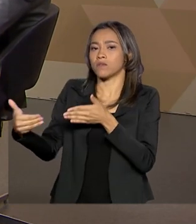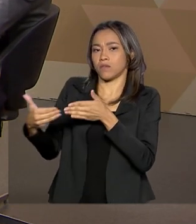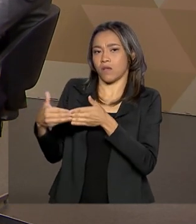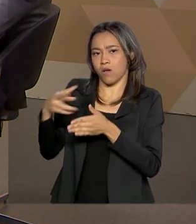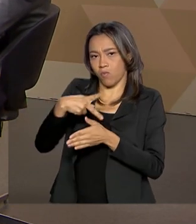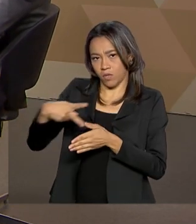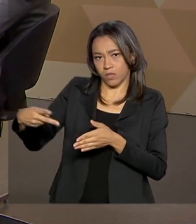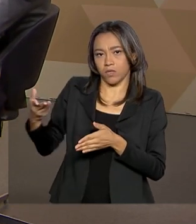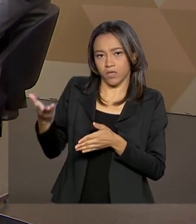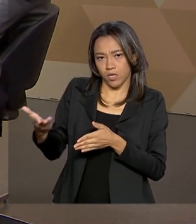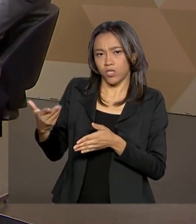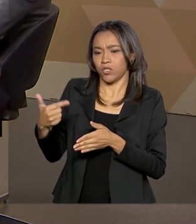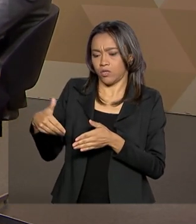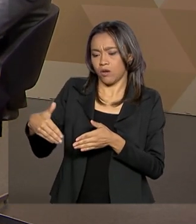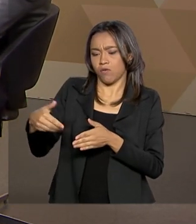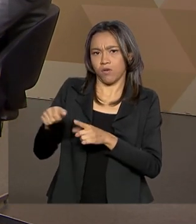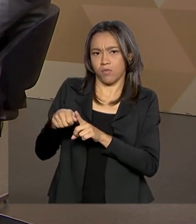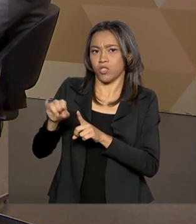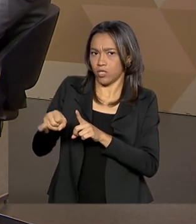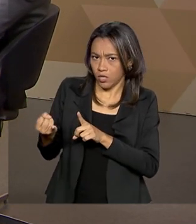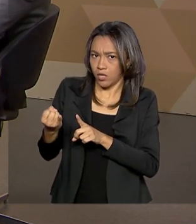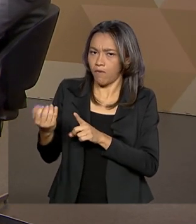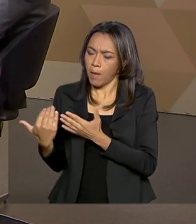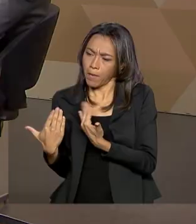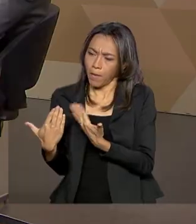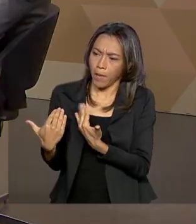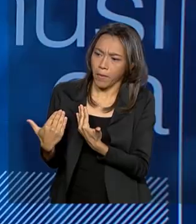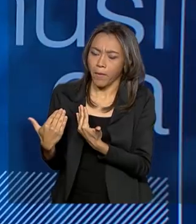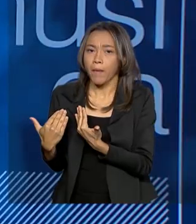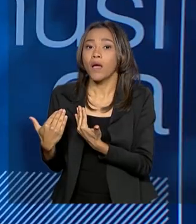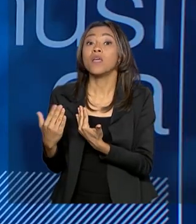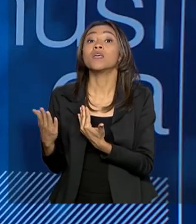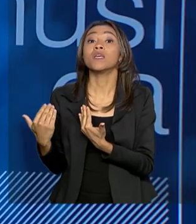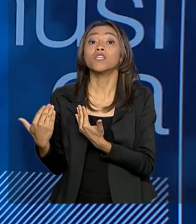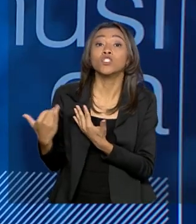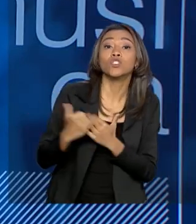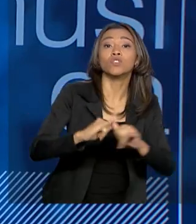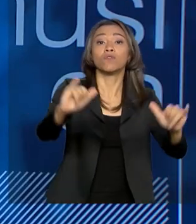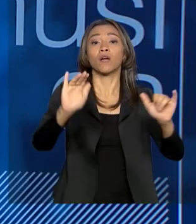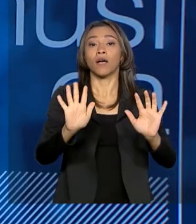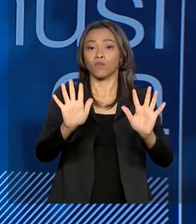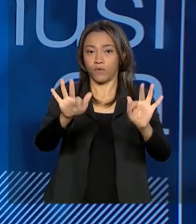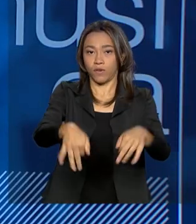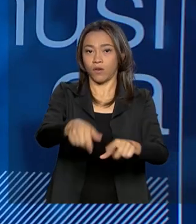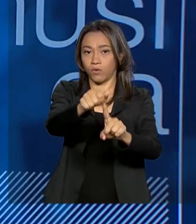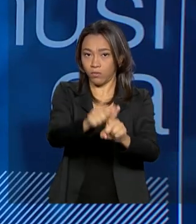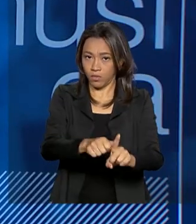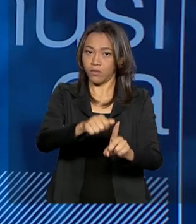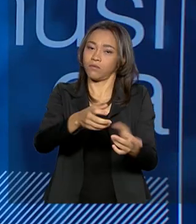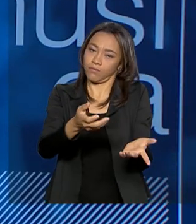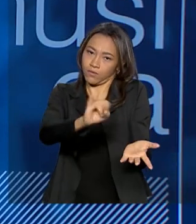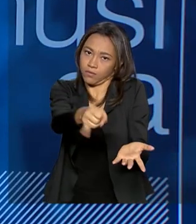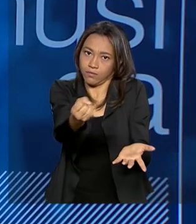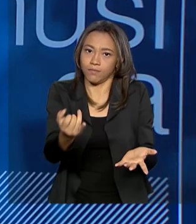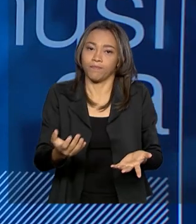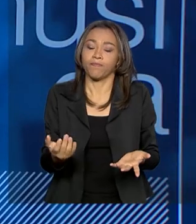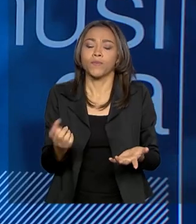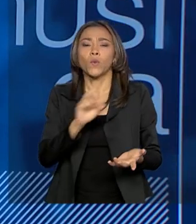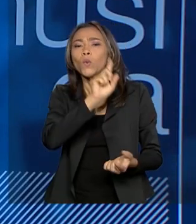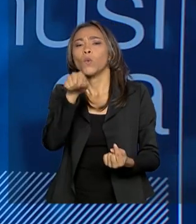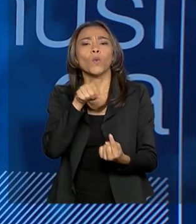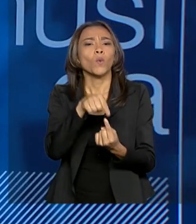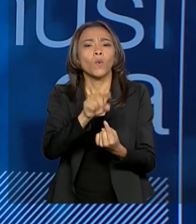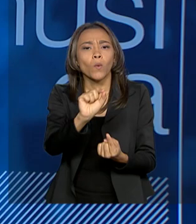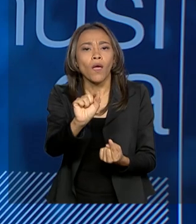no iniciozinho de janeiro. E nós pretendemos lançá-lo no final de janeiro já, para promover uma